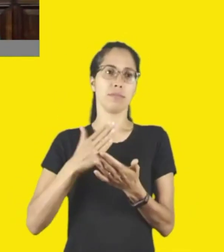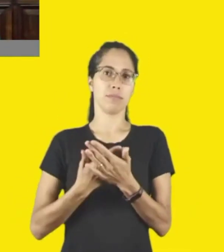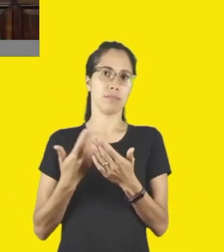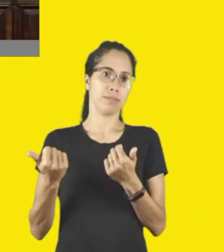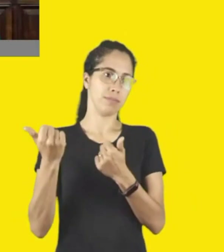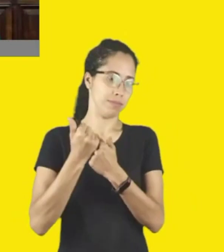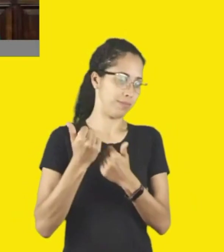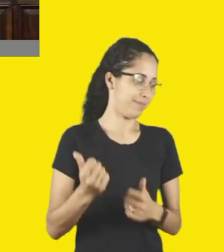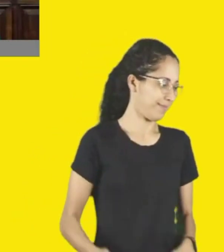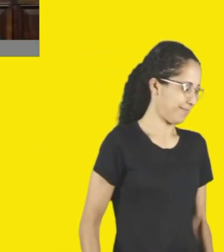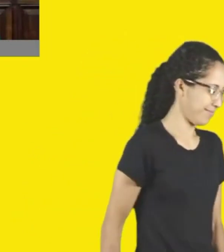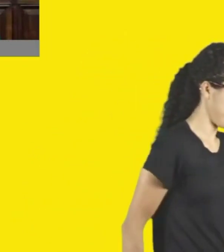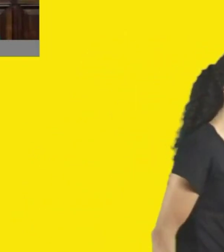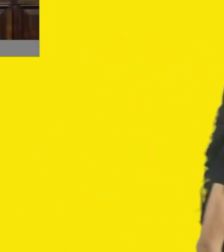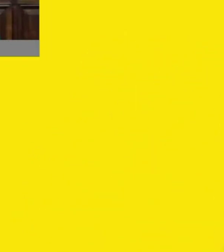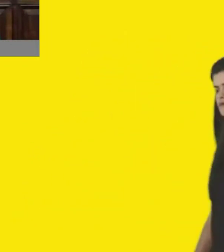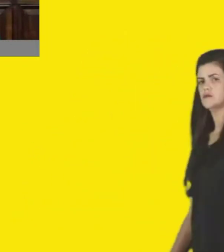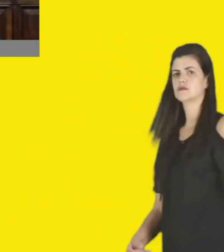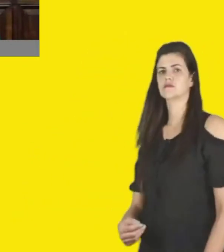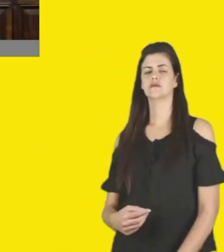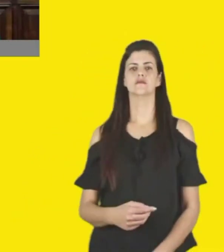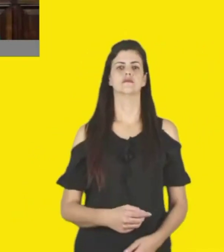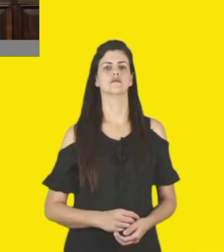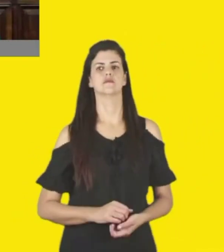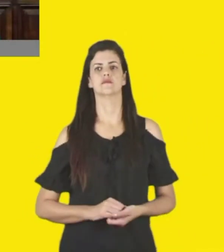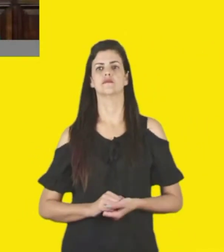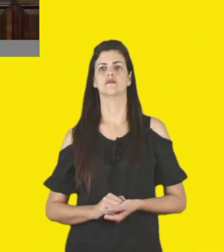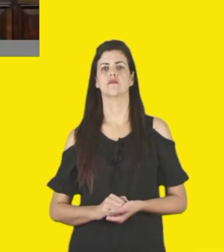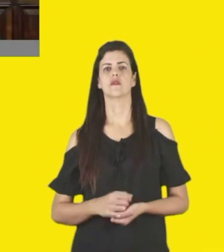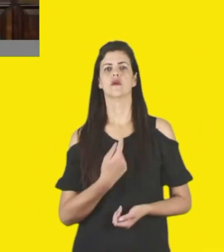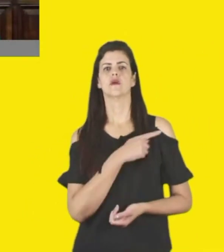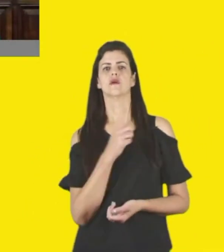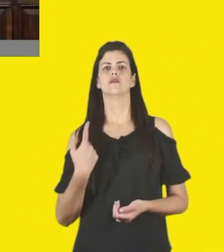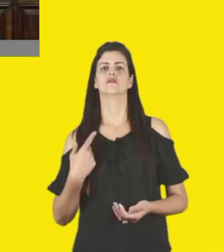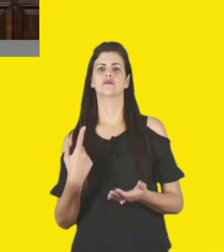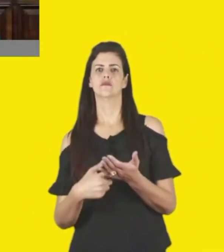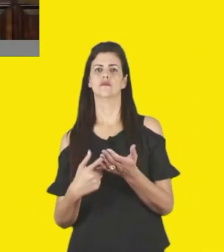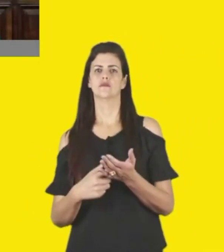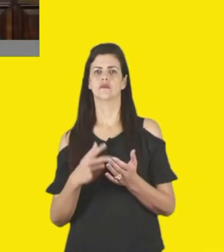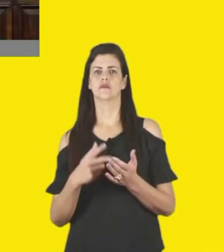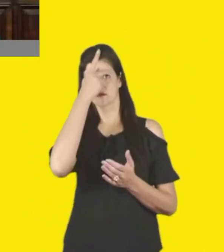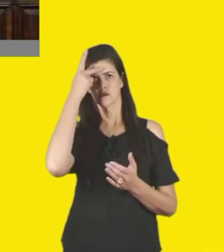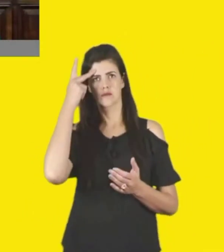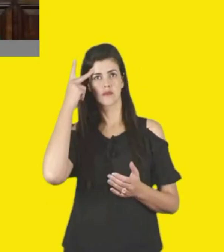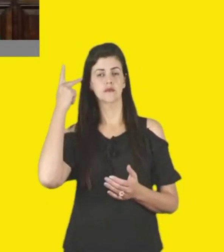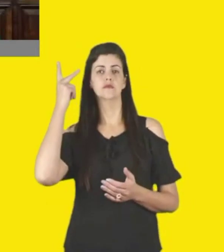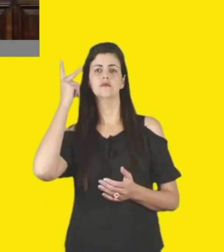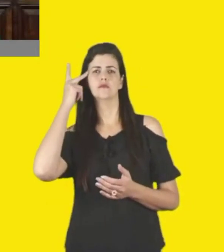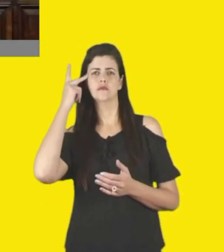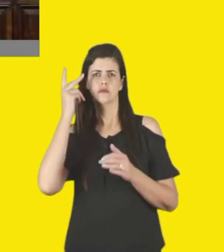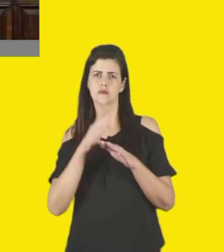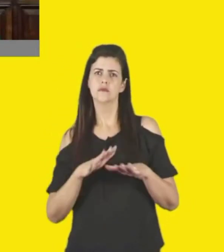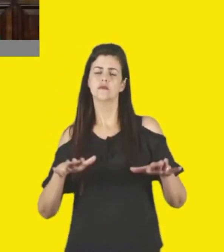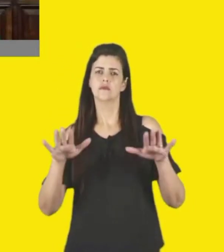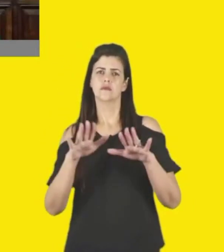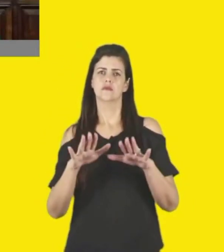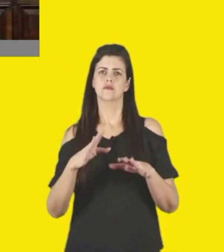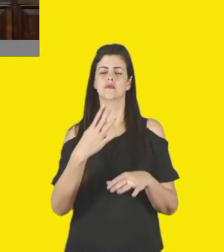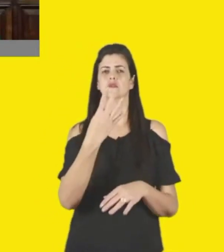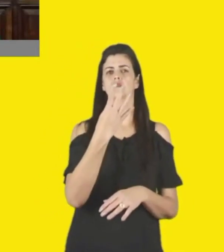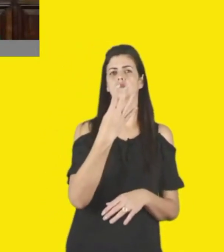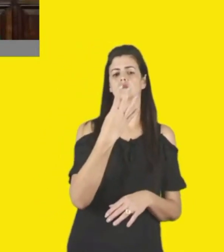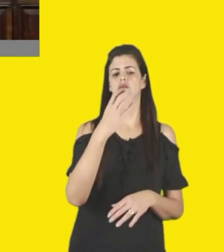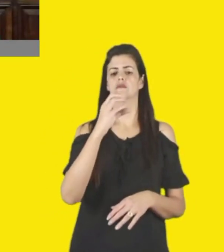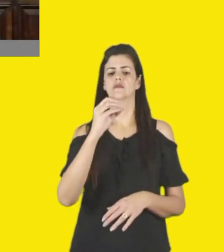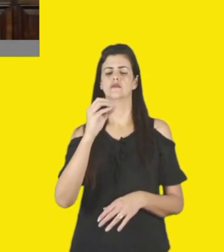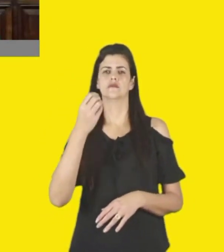o Estado de São Paulo, a questão do fomento do Estado de São Paulo, sobre o aspecto dos 400 milhões de reais, que